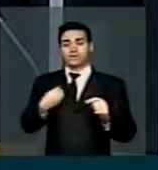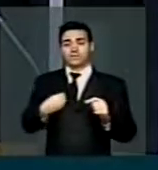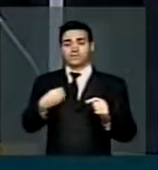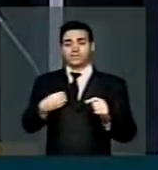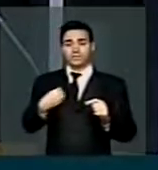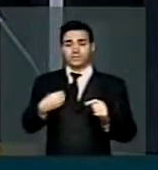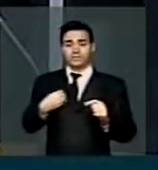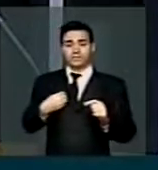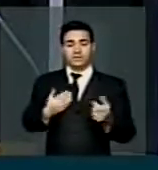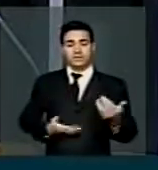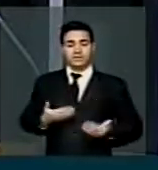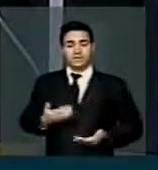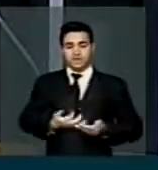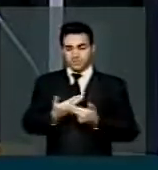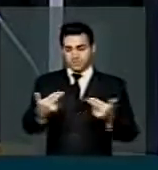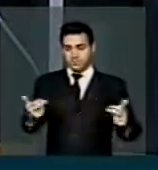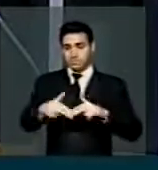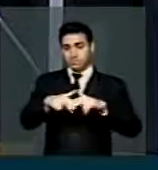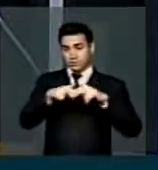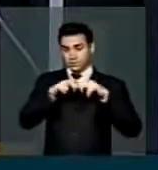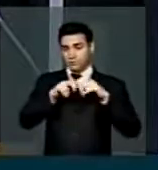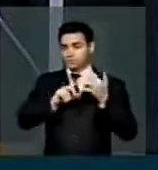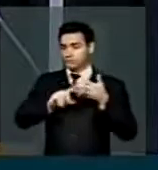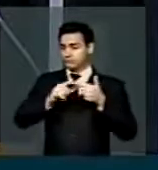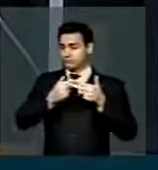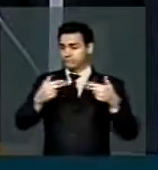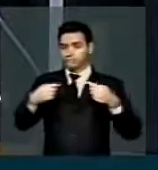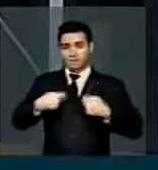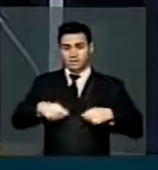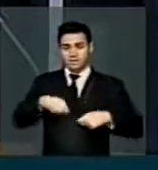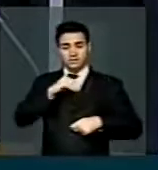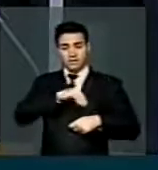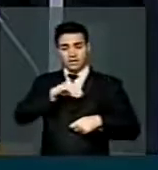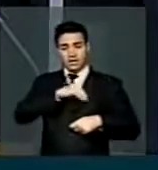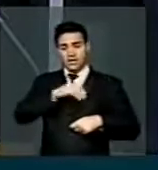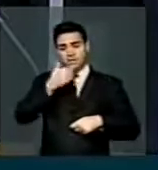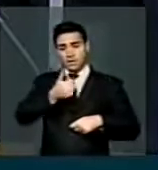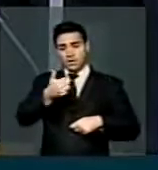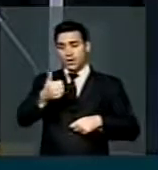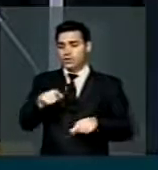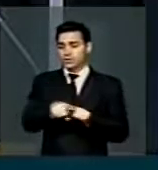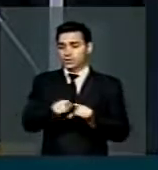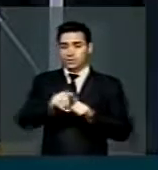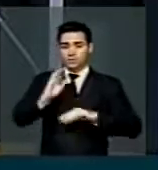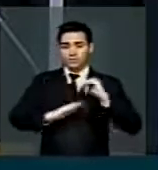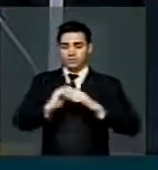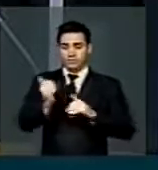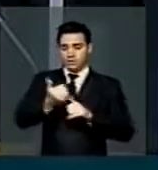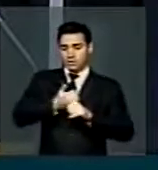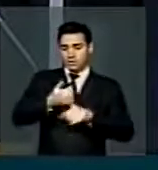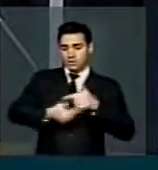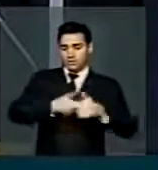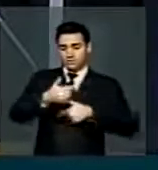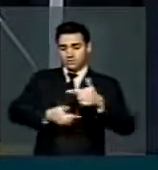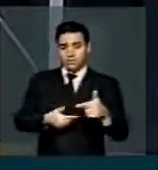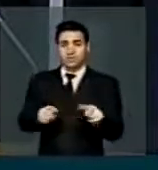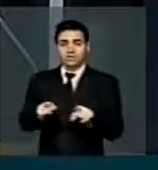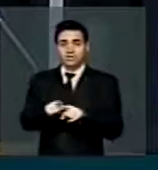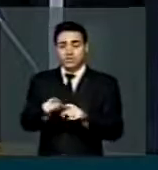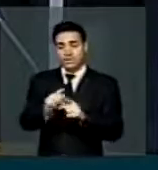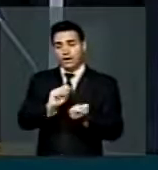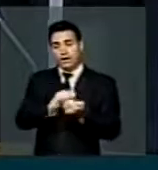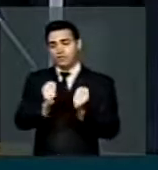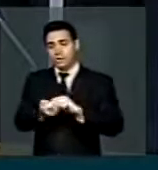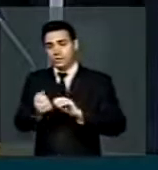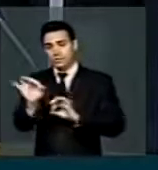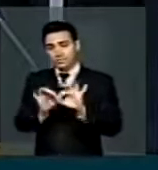prestação de serviços. Por isso que as demandas salariais, as demandas de carreira e a adequação das suas funções